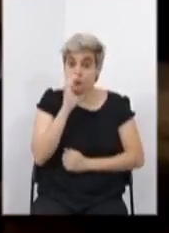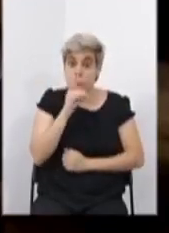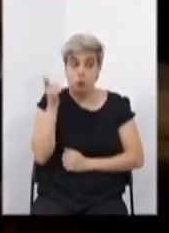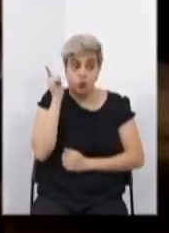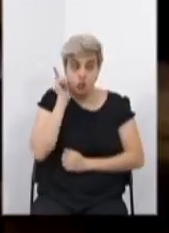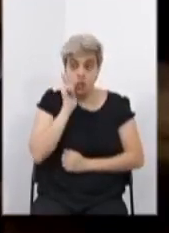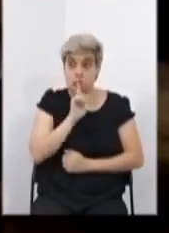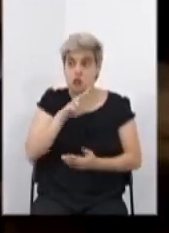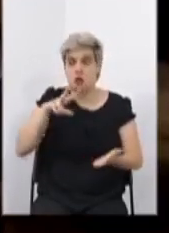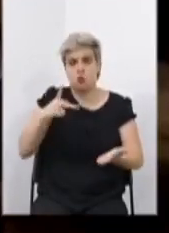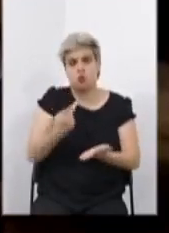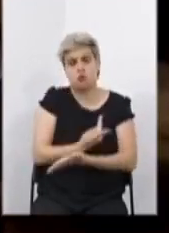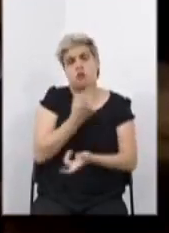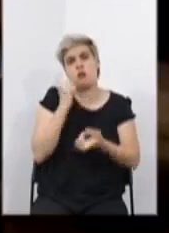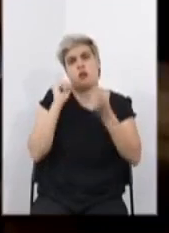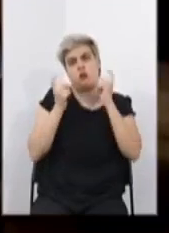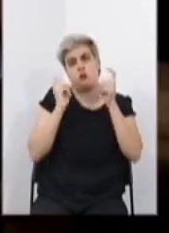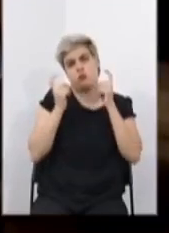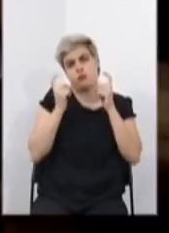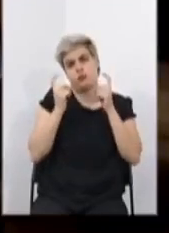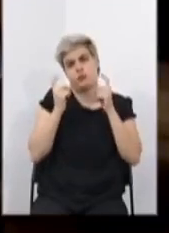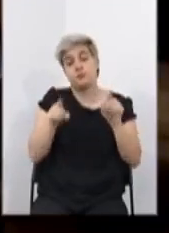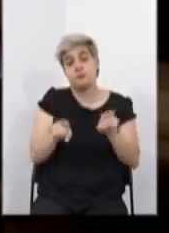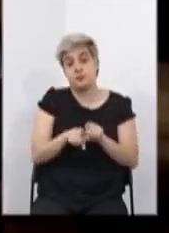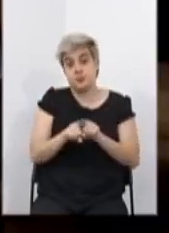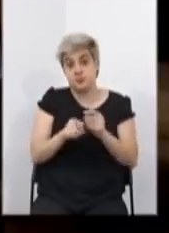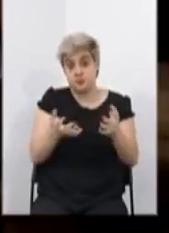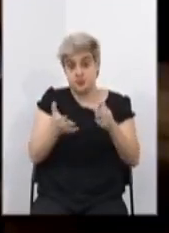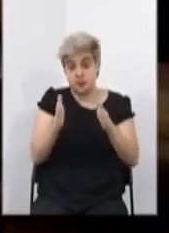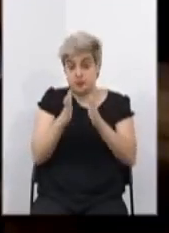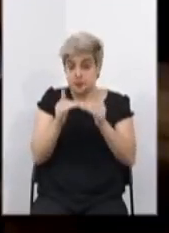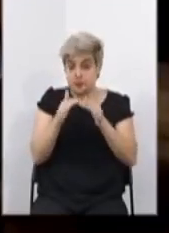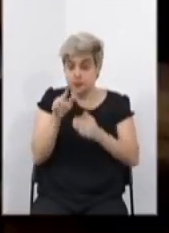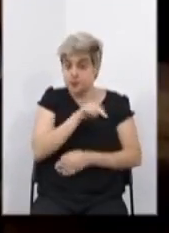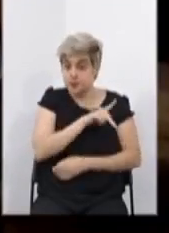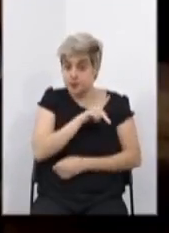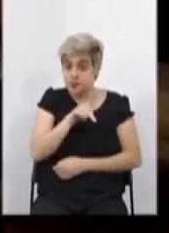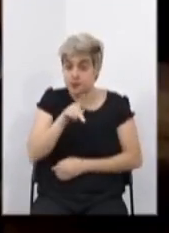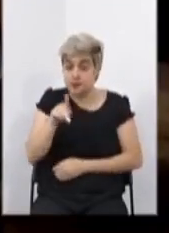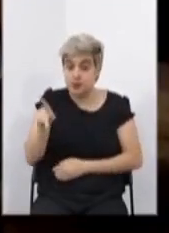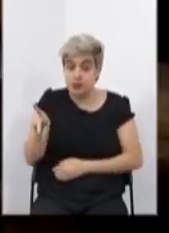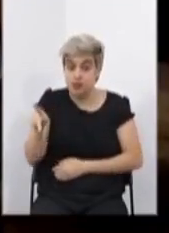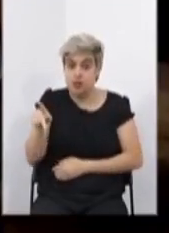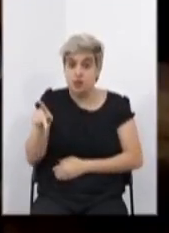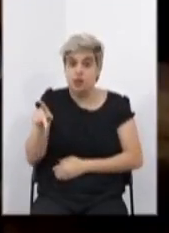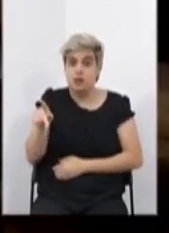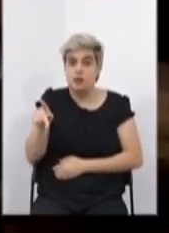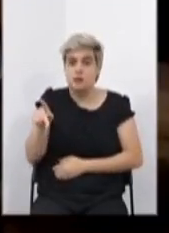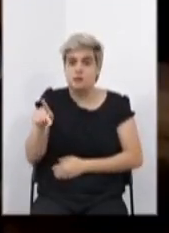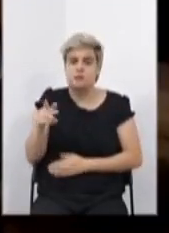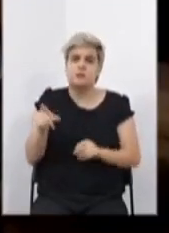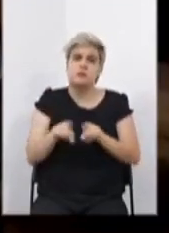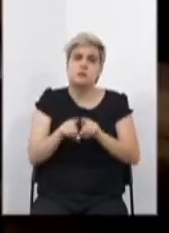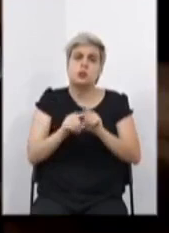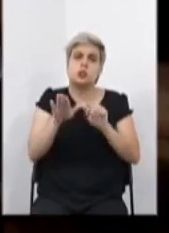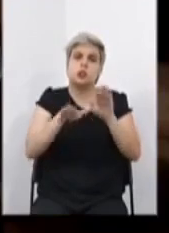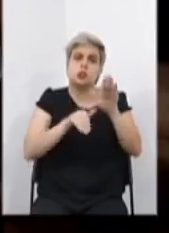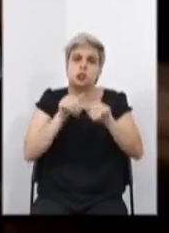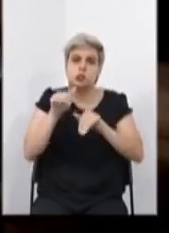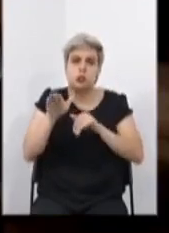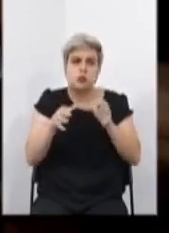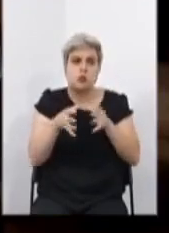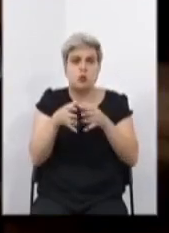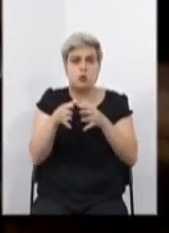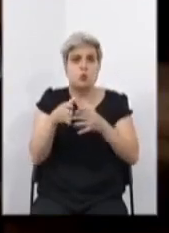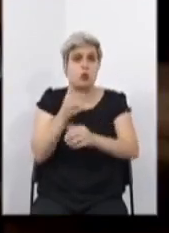essa audiência pública. E gostaria ainda, senhor presidente, que fosse também convidada a comissão de